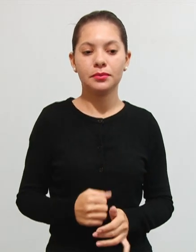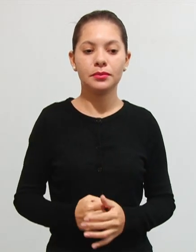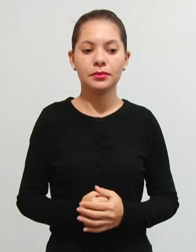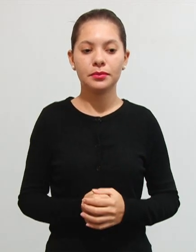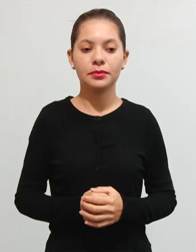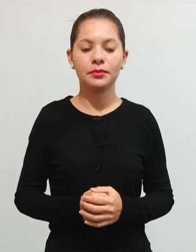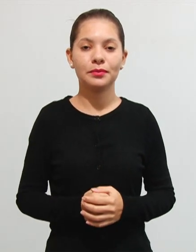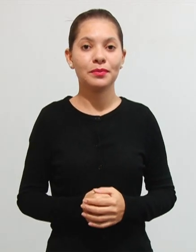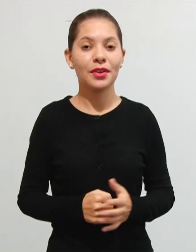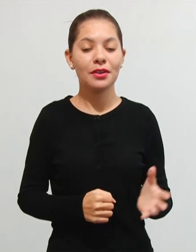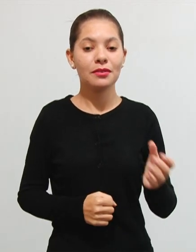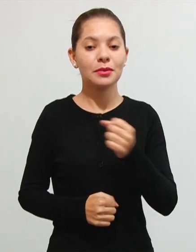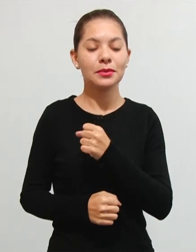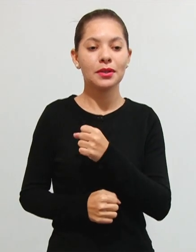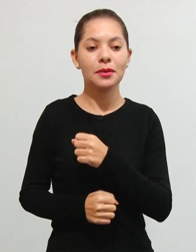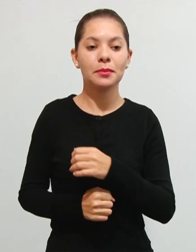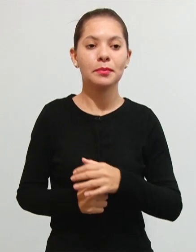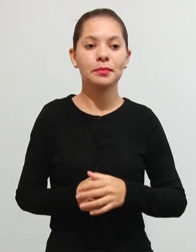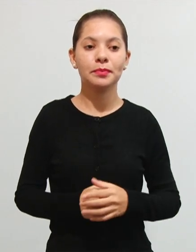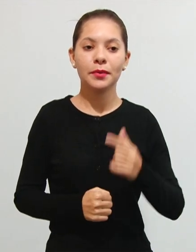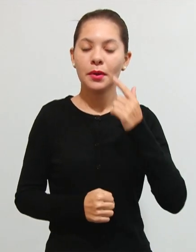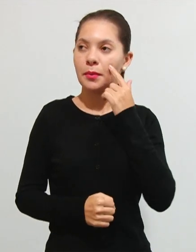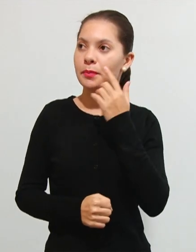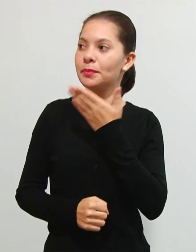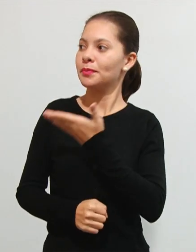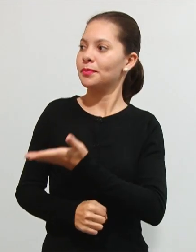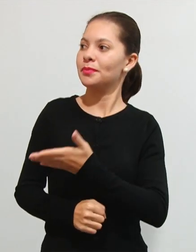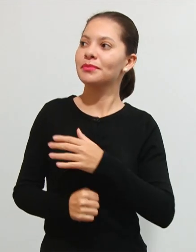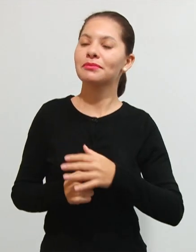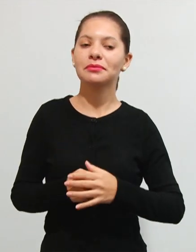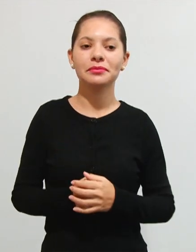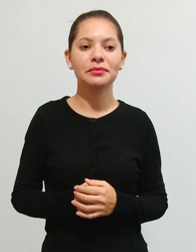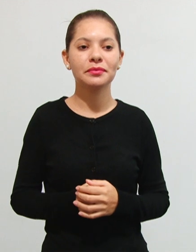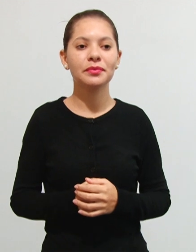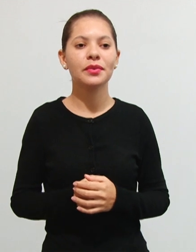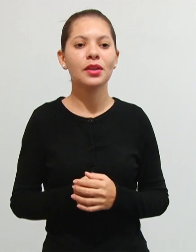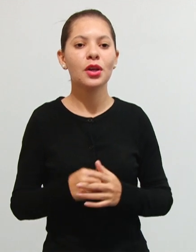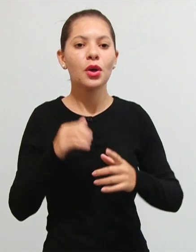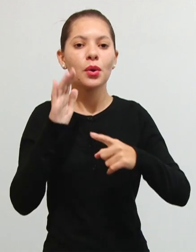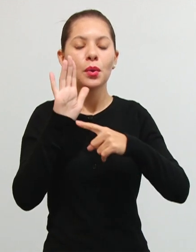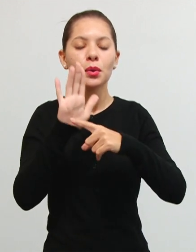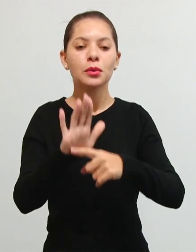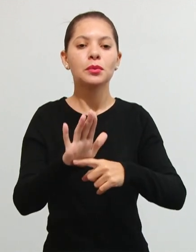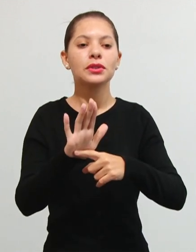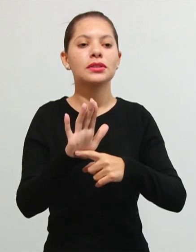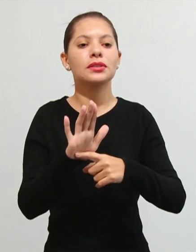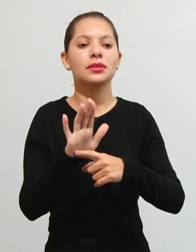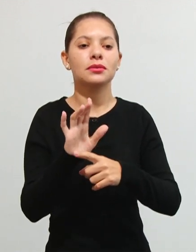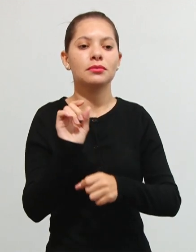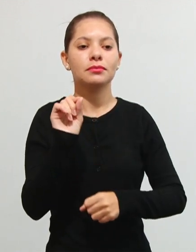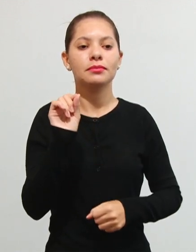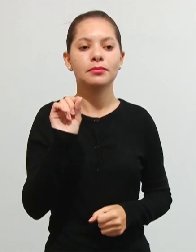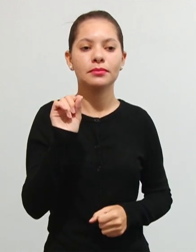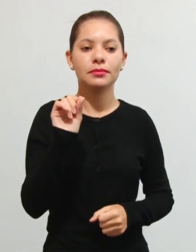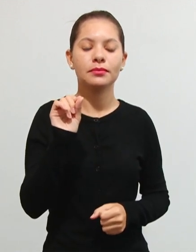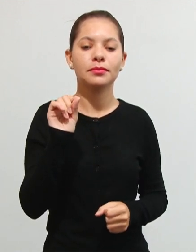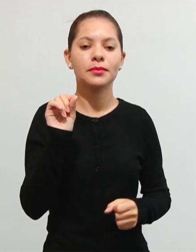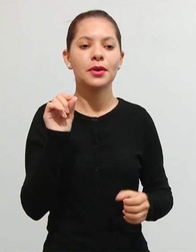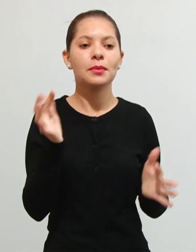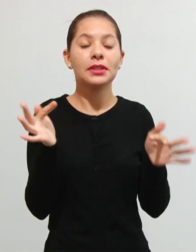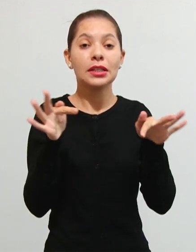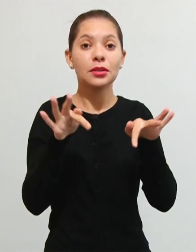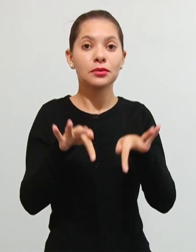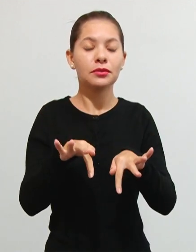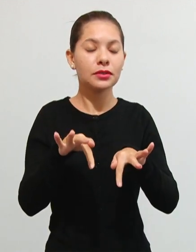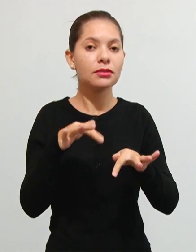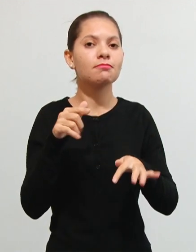vamos lá olha só contribuições corporativas tá estamos chegando aqui para o